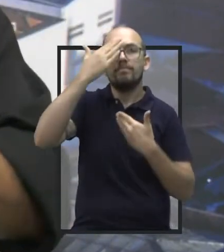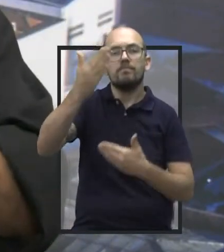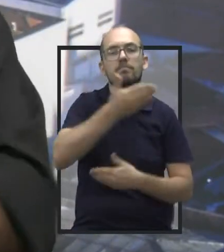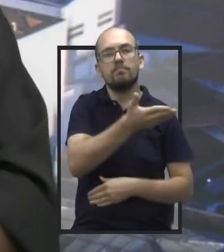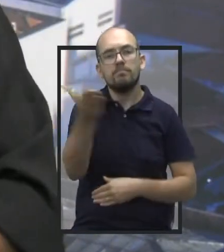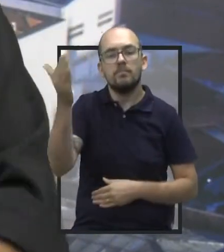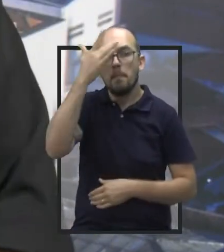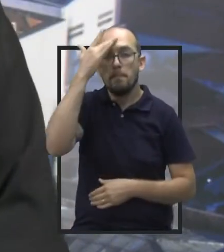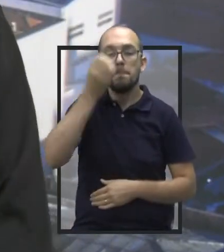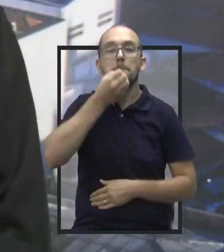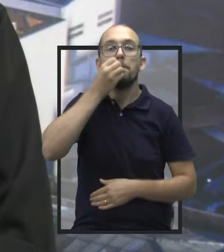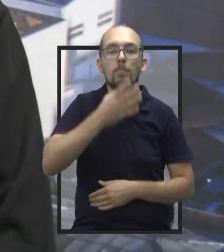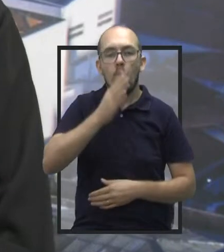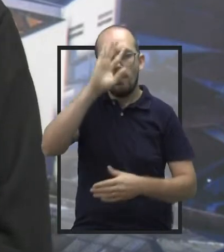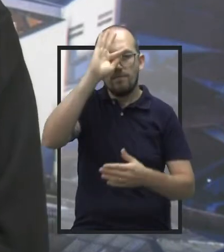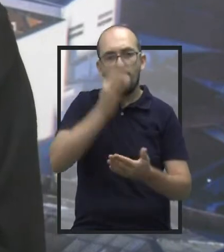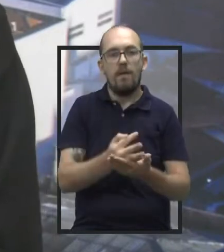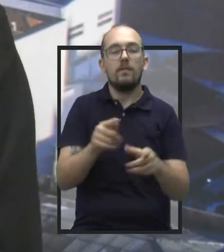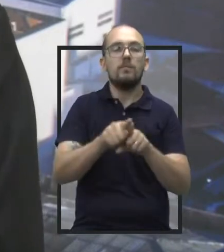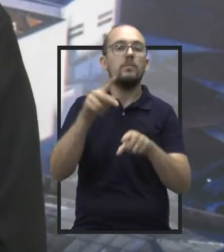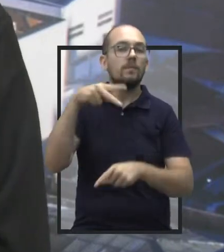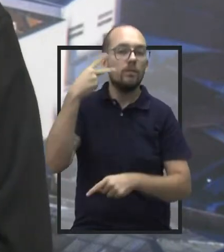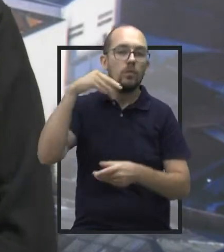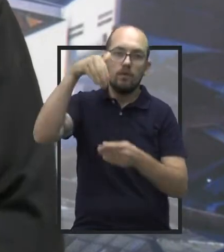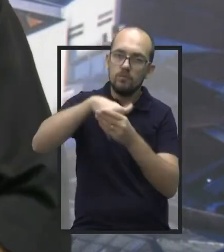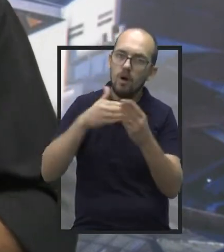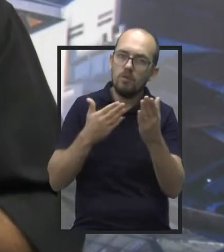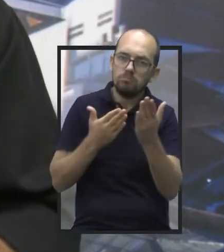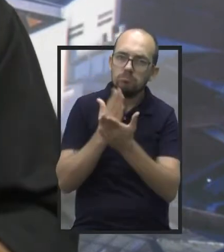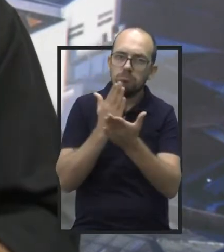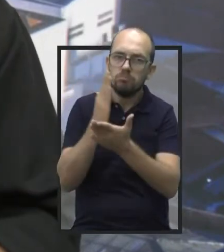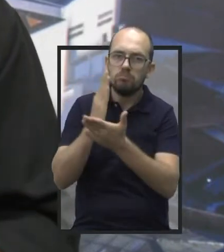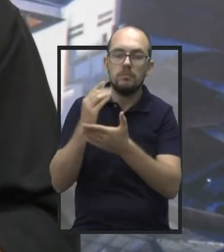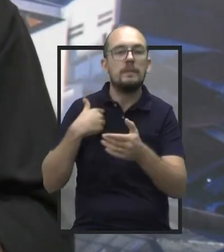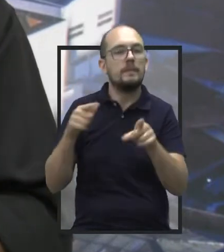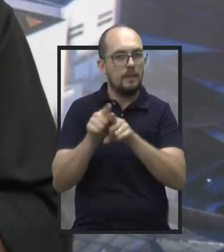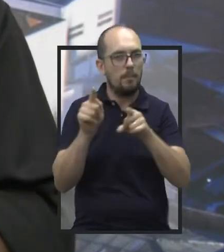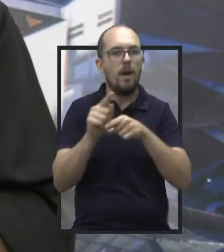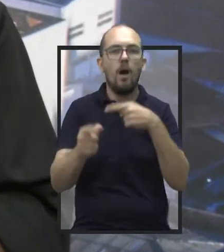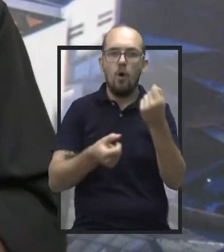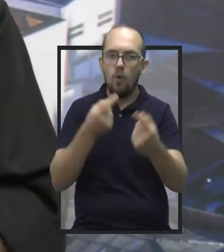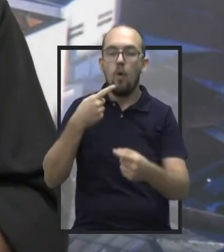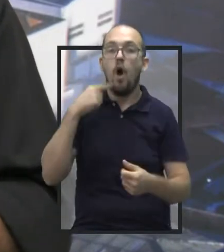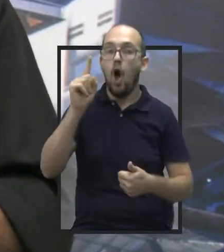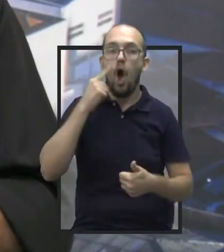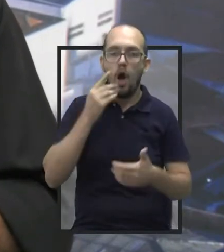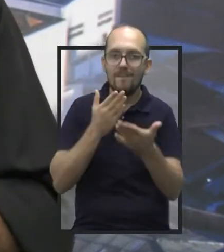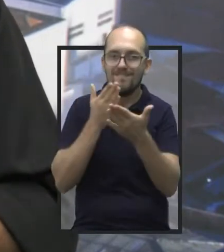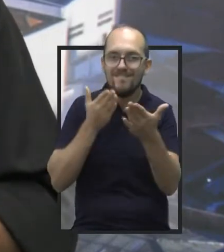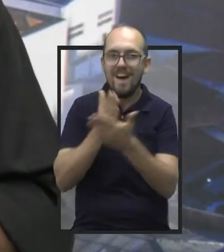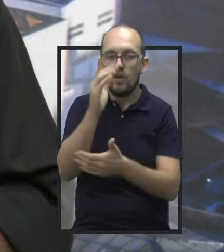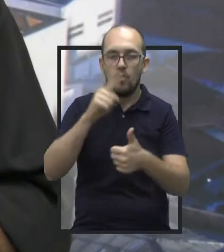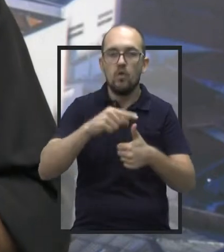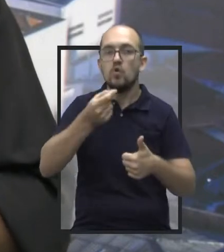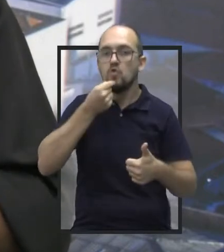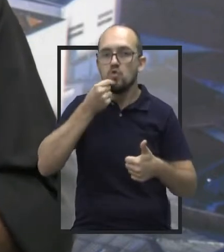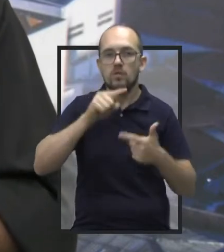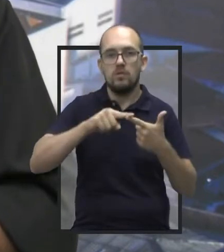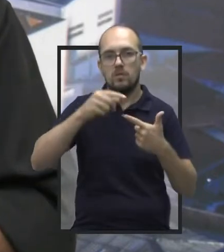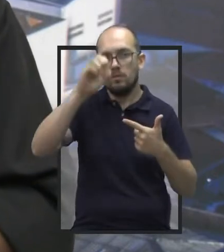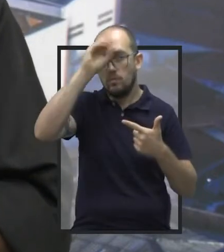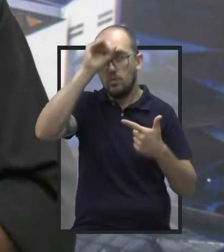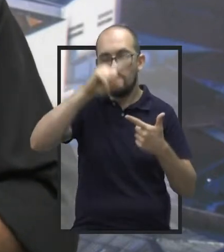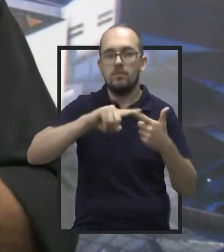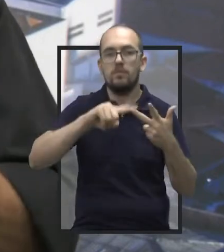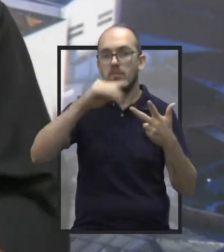pessoas de boa fé, agradeço os vereadores que votaram a favor, tem que deixar isso bem claro também, que foi o Chupeta, o Maurílio Moretti, o